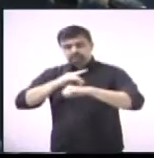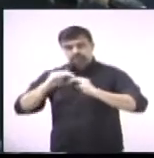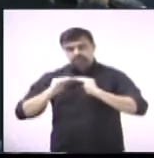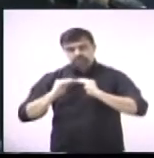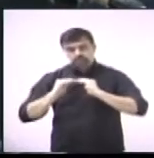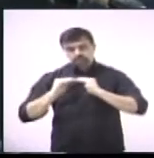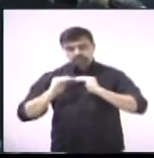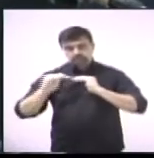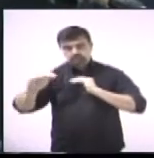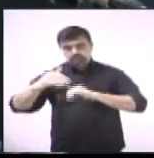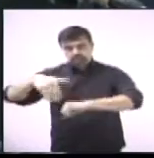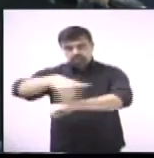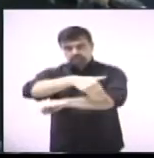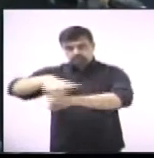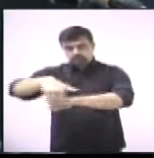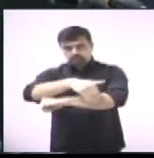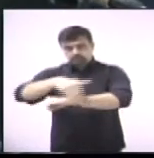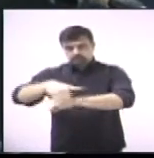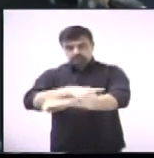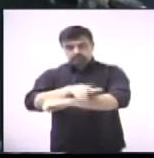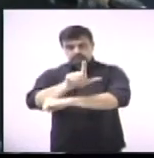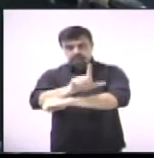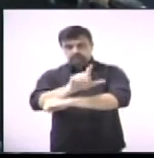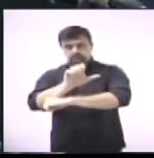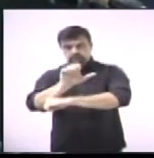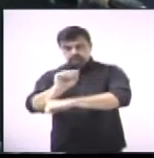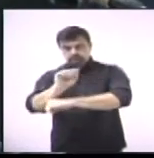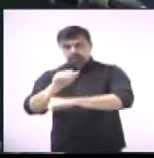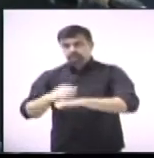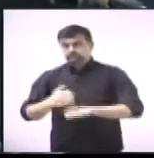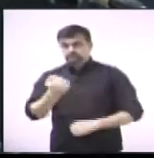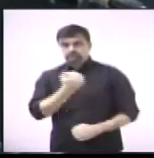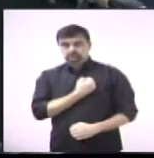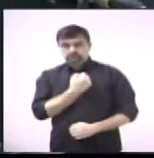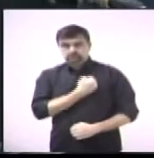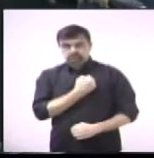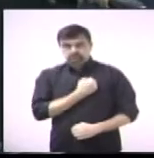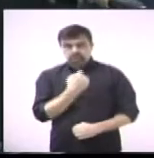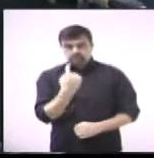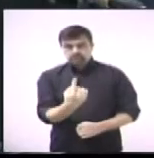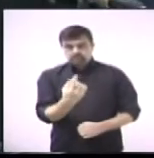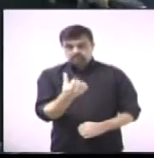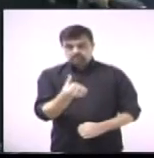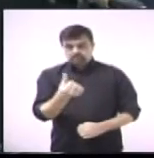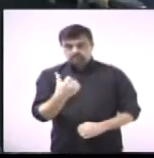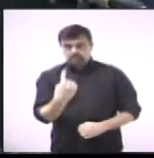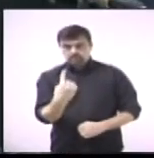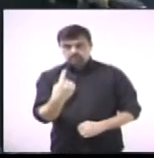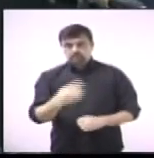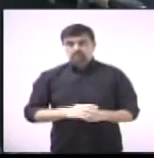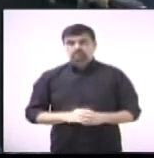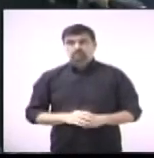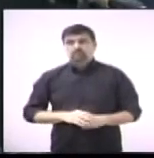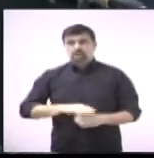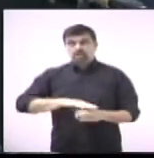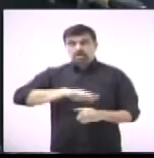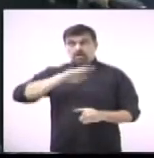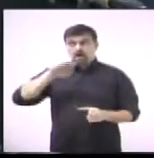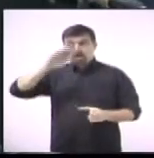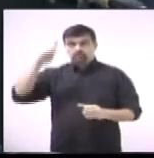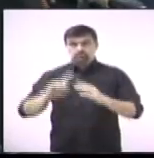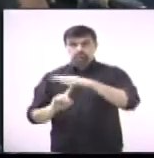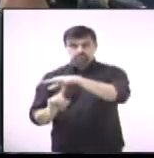na rua Luiz Argentinho, altura do número 161, bairro Alto dos Pinheiros.